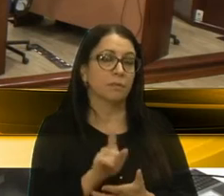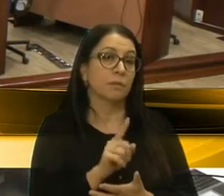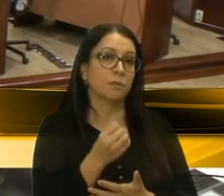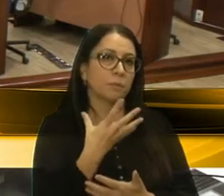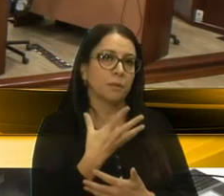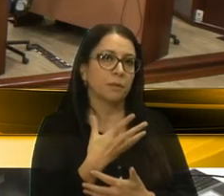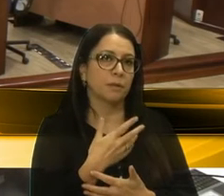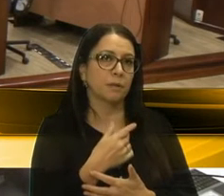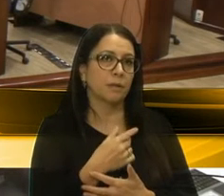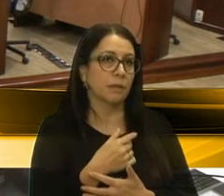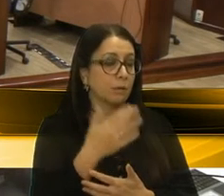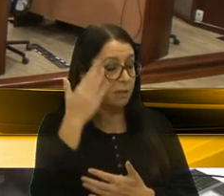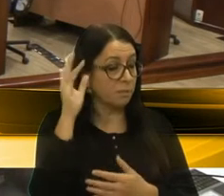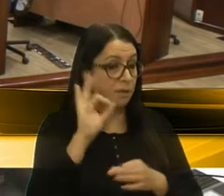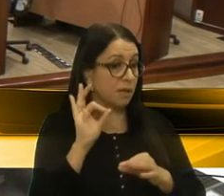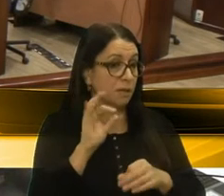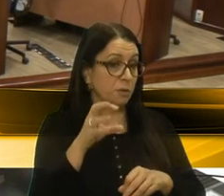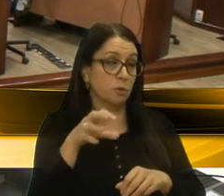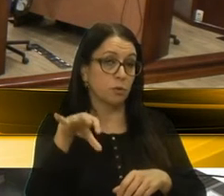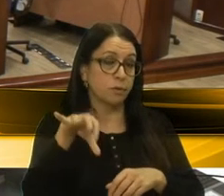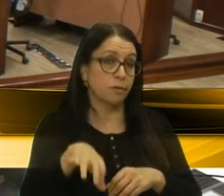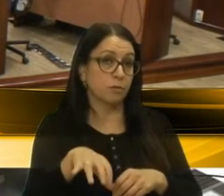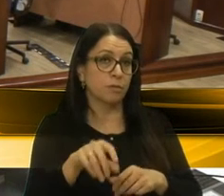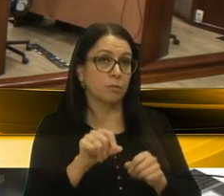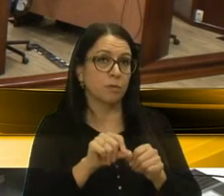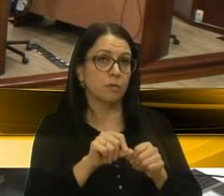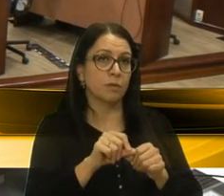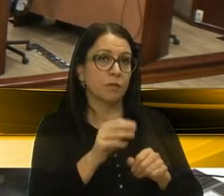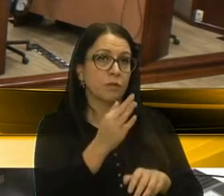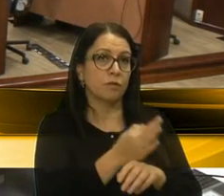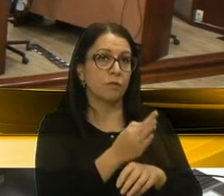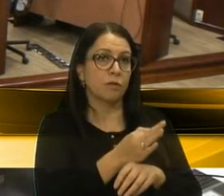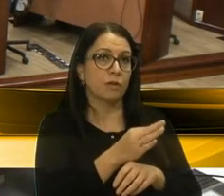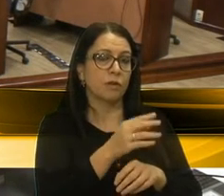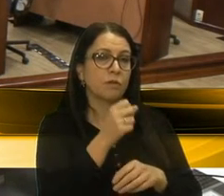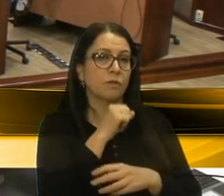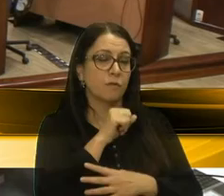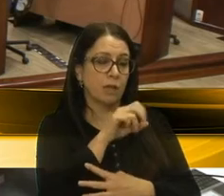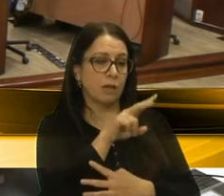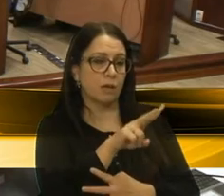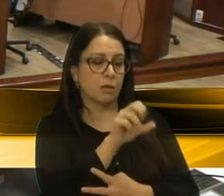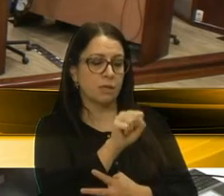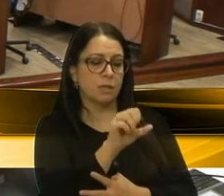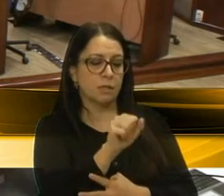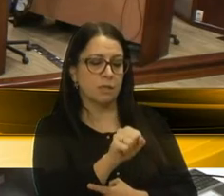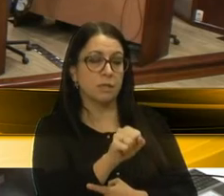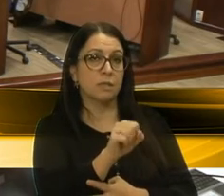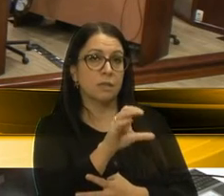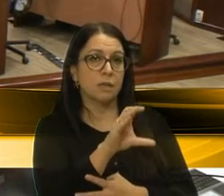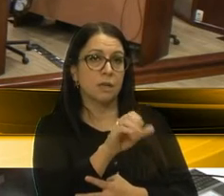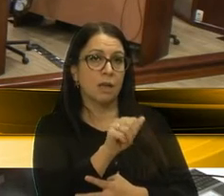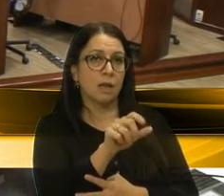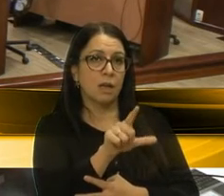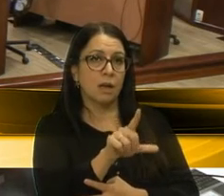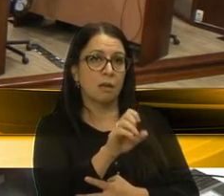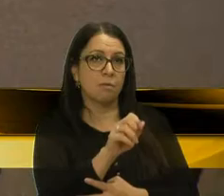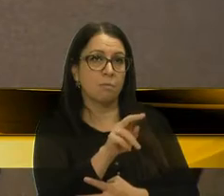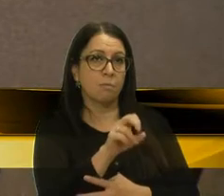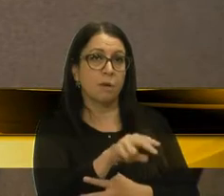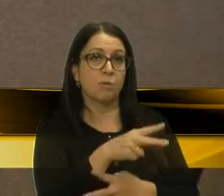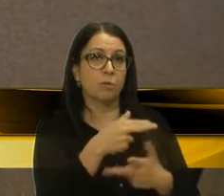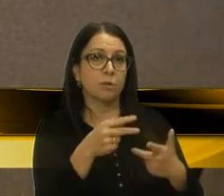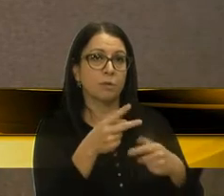Ilumina o setor, pela operação que aconteceu aqui no Ferro Velho Escalabrim, que era uma relíquia de peças,